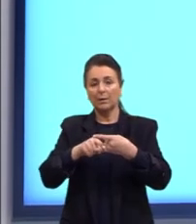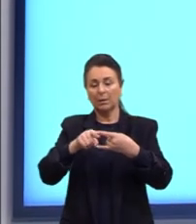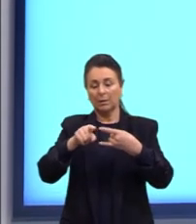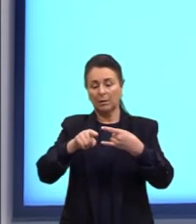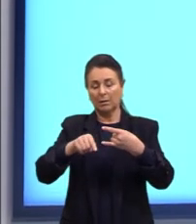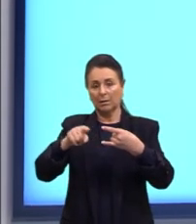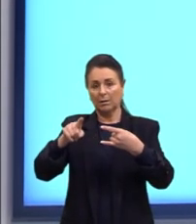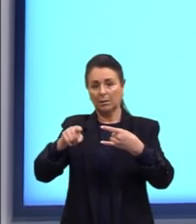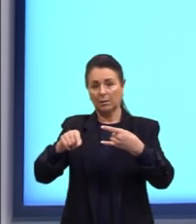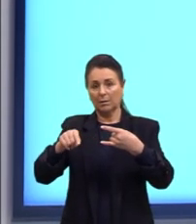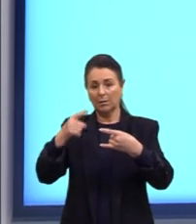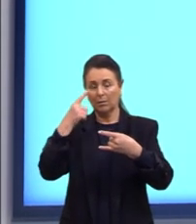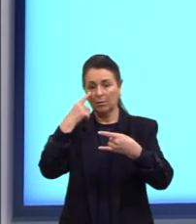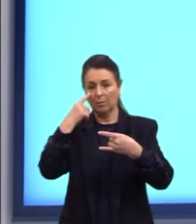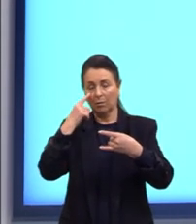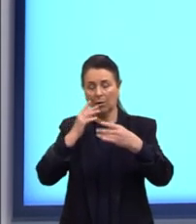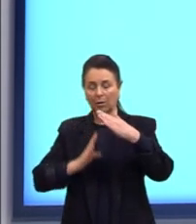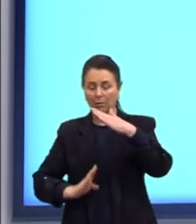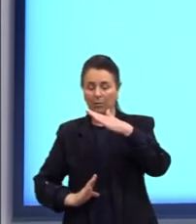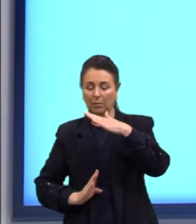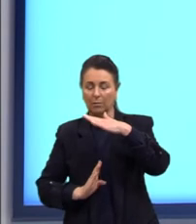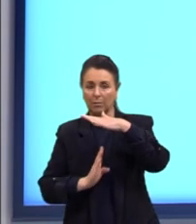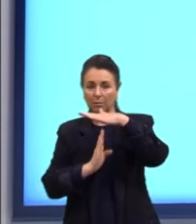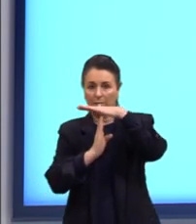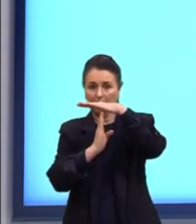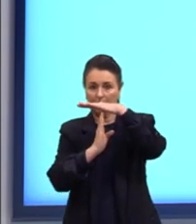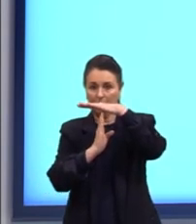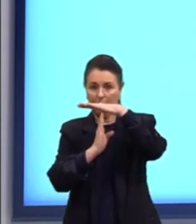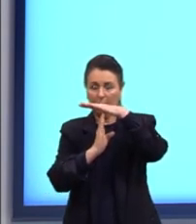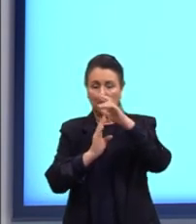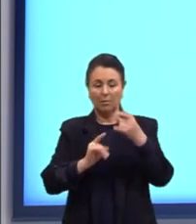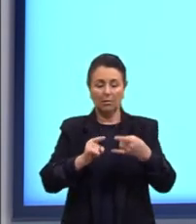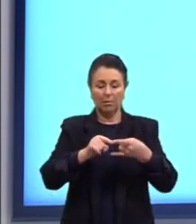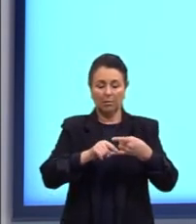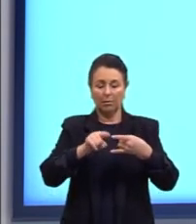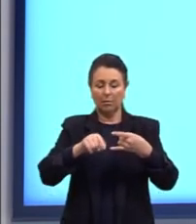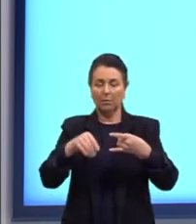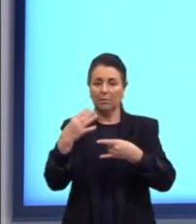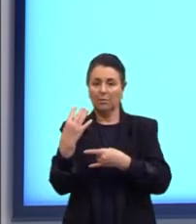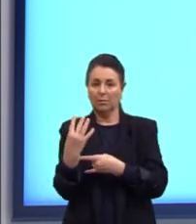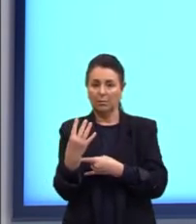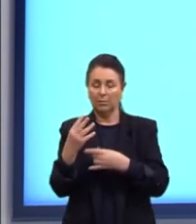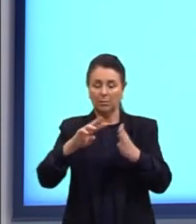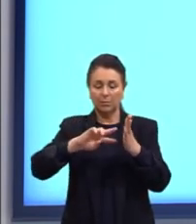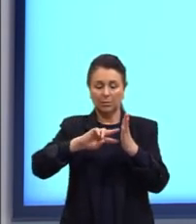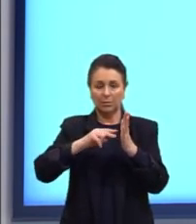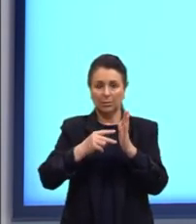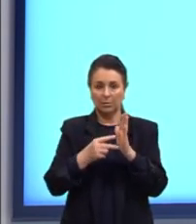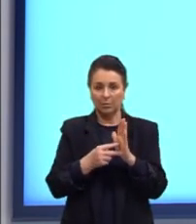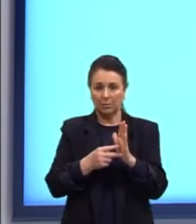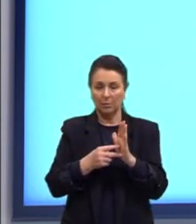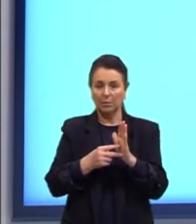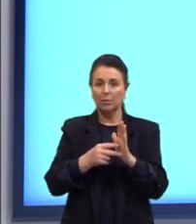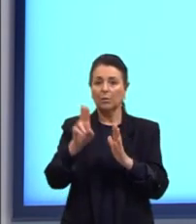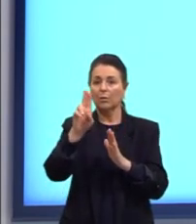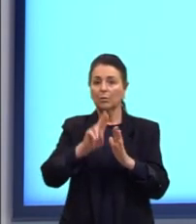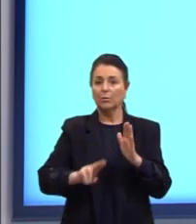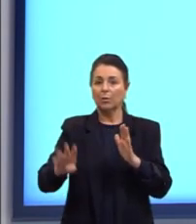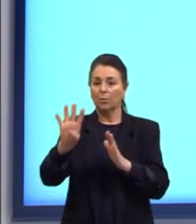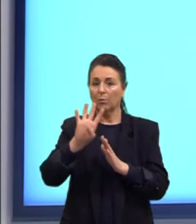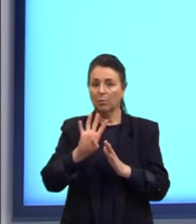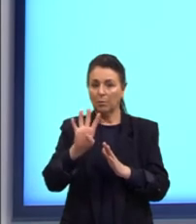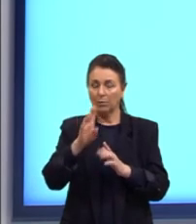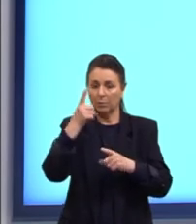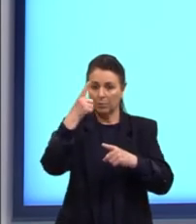amplitude nós vamos olhar o valor máximo né a amplitude então foi de 4 significa que eu peguei o valor 4 e